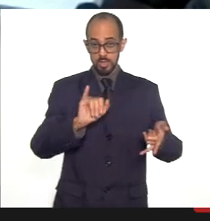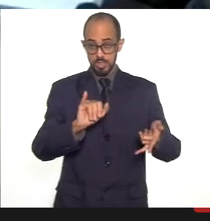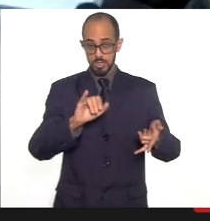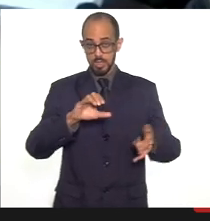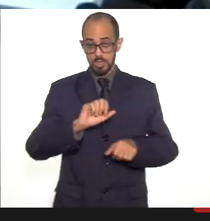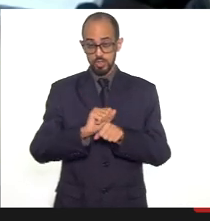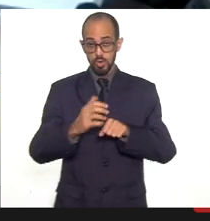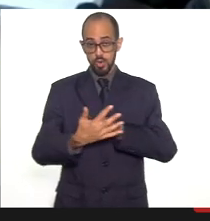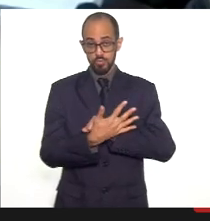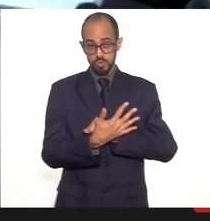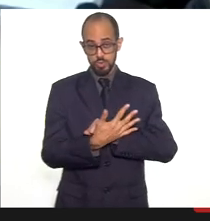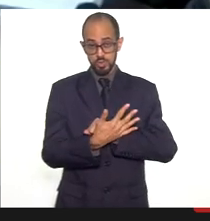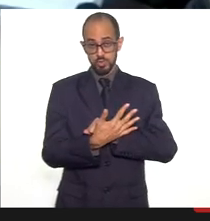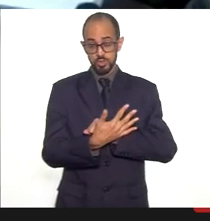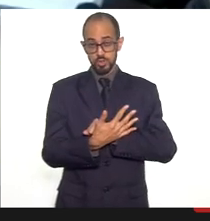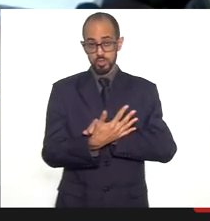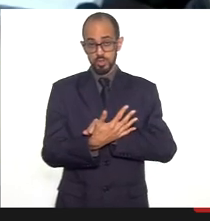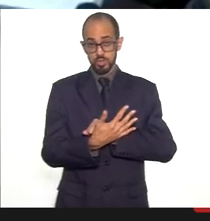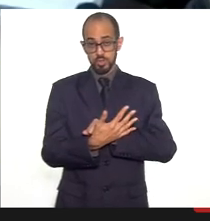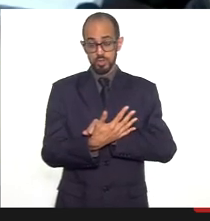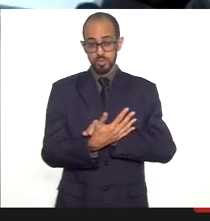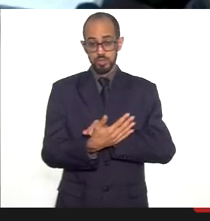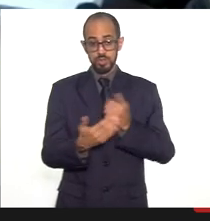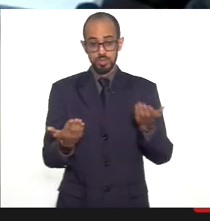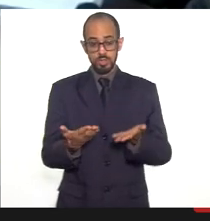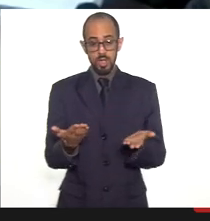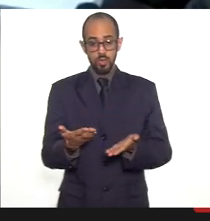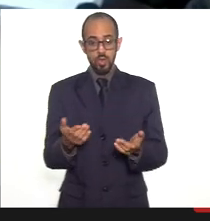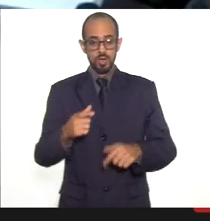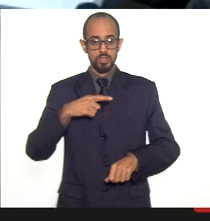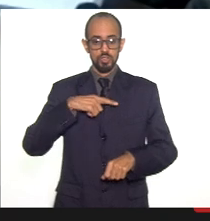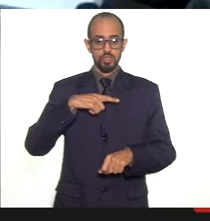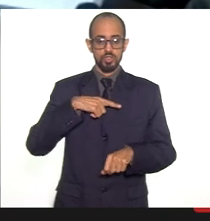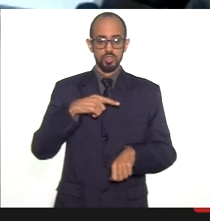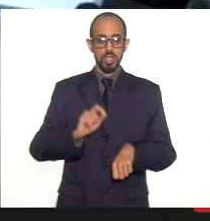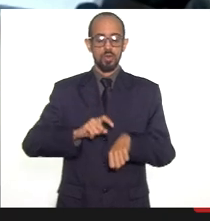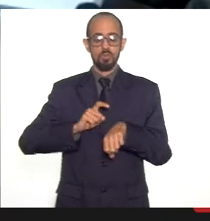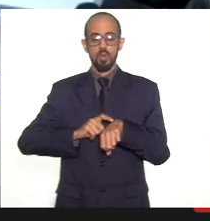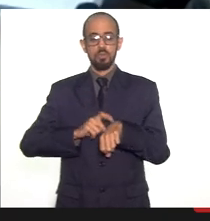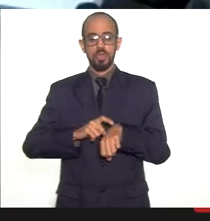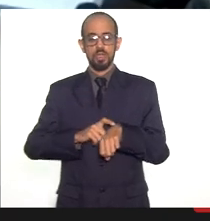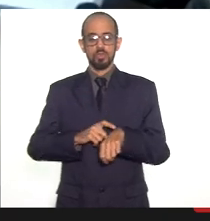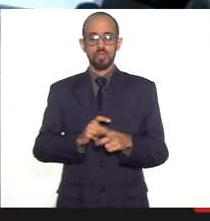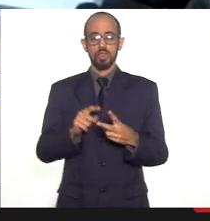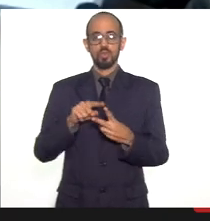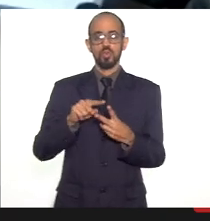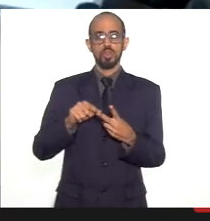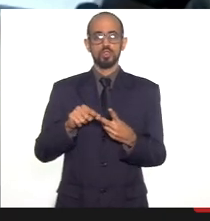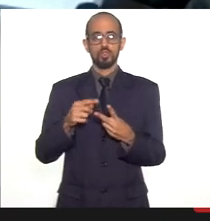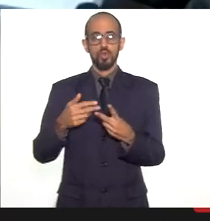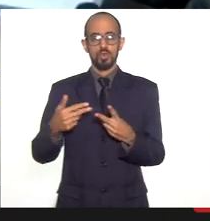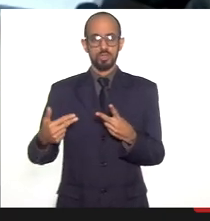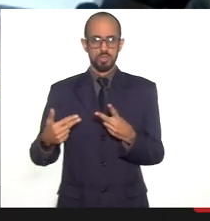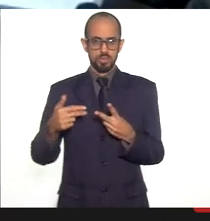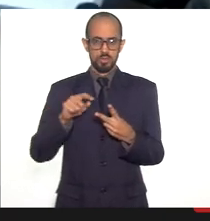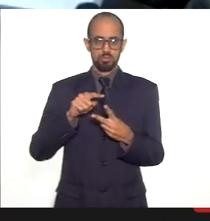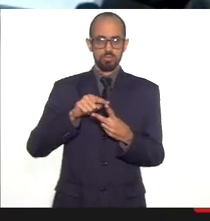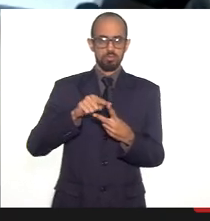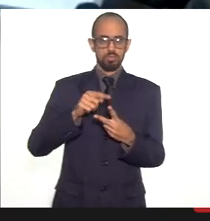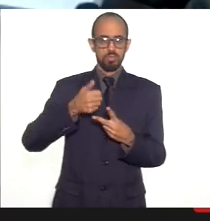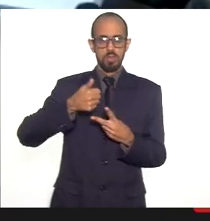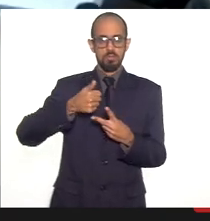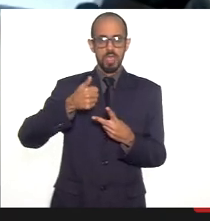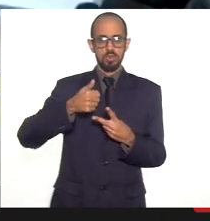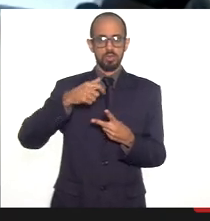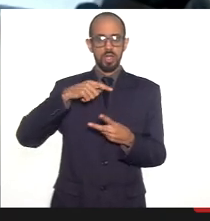Então, nós agora começamos o movimento de pêndulo, são duas questões que de respeito à Covid. Primeiro, o movimento de pêndulo agora, é que a gente